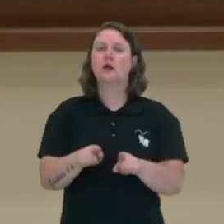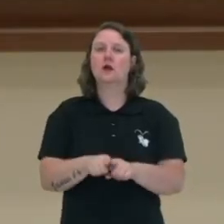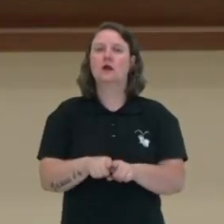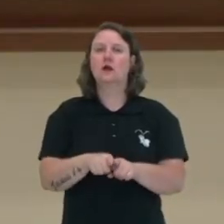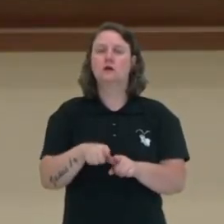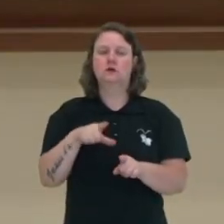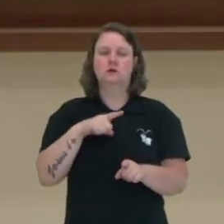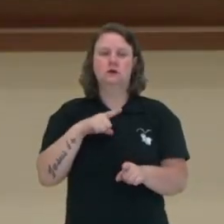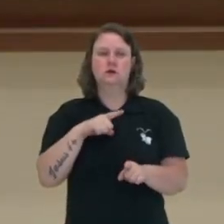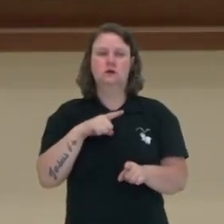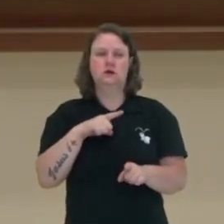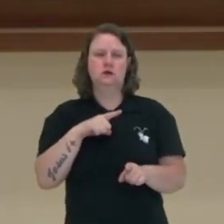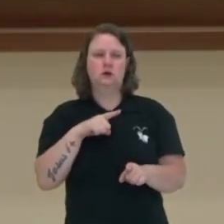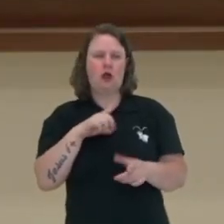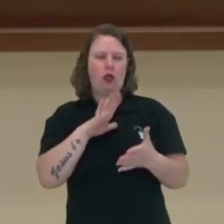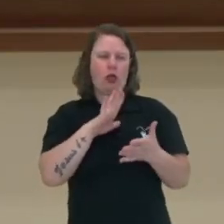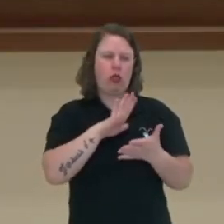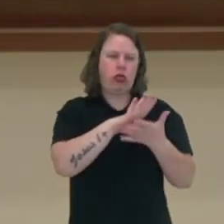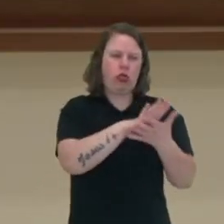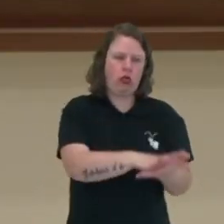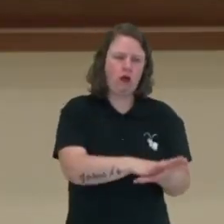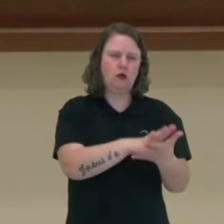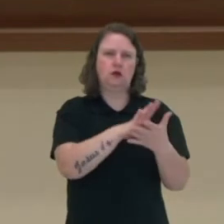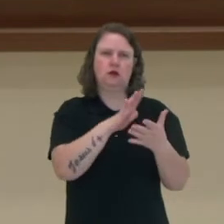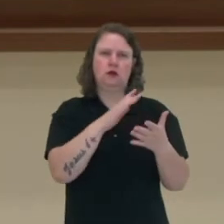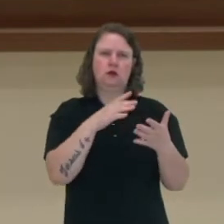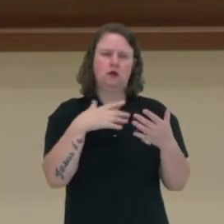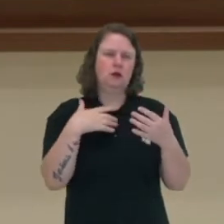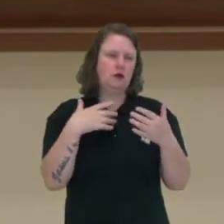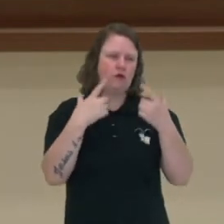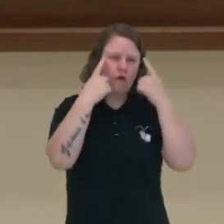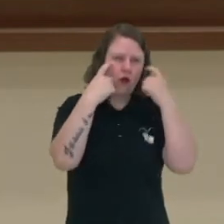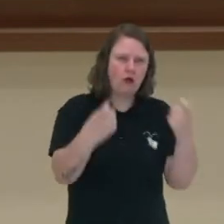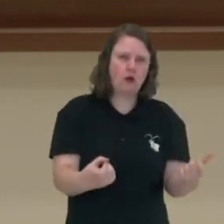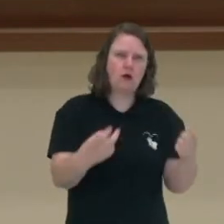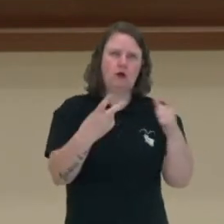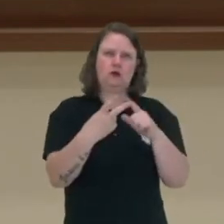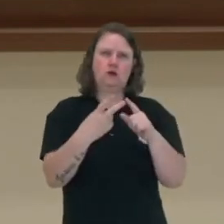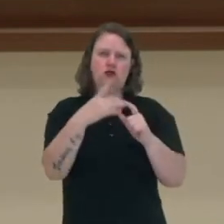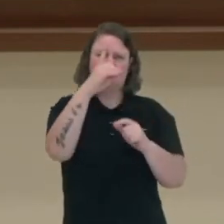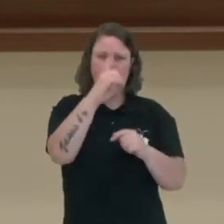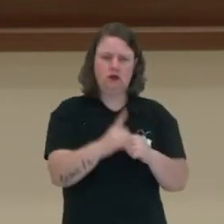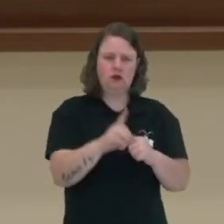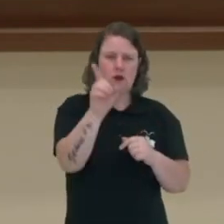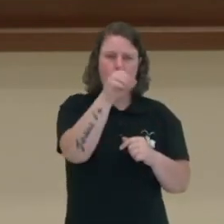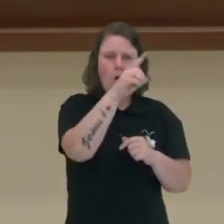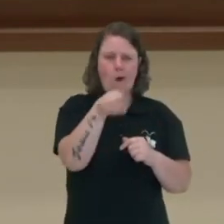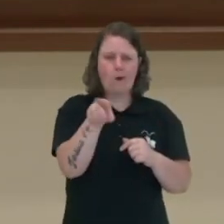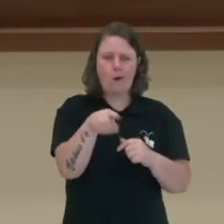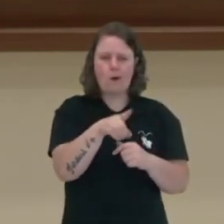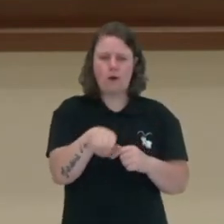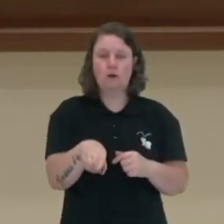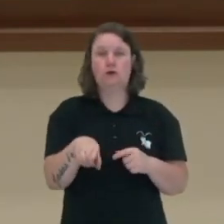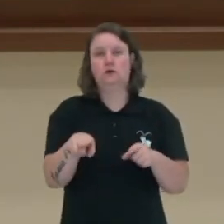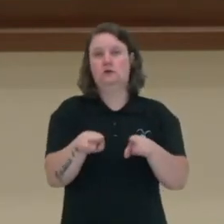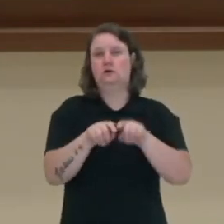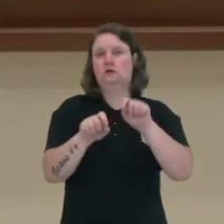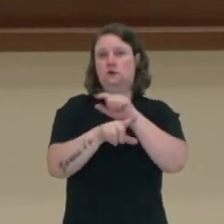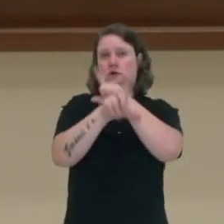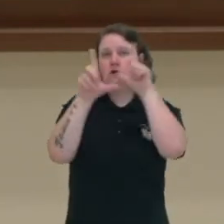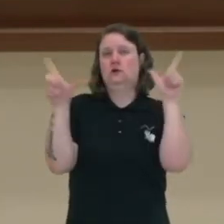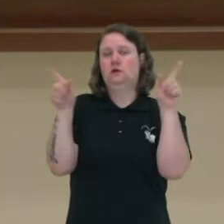repressão, luta, violência, extinção de direitos, claro que sempre prevendo ou